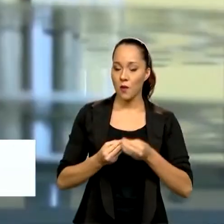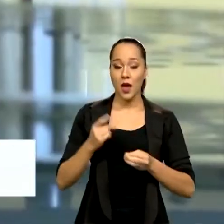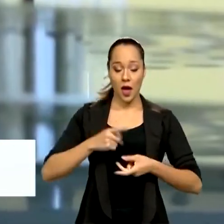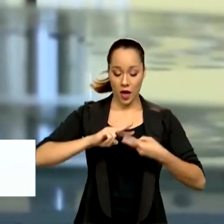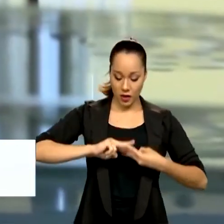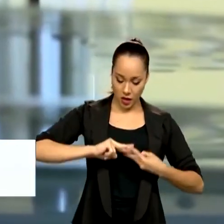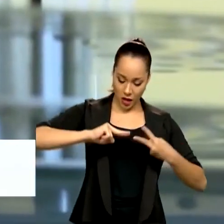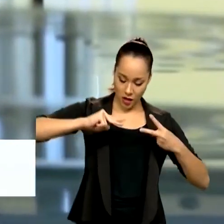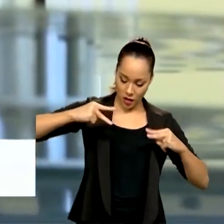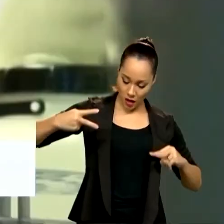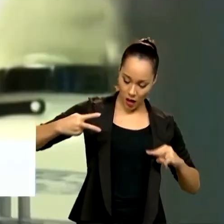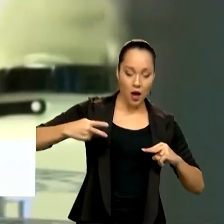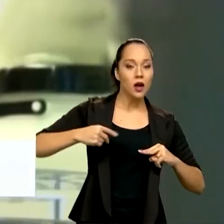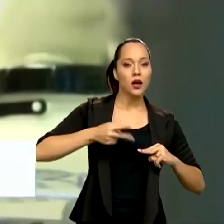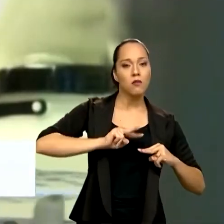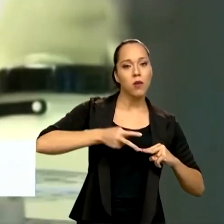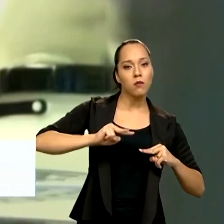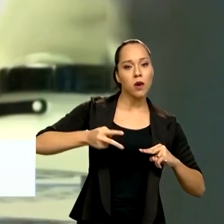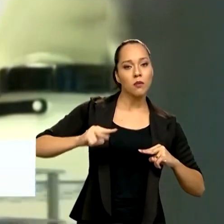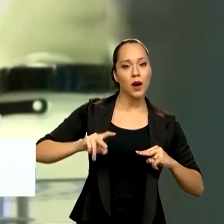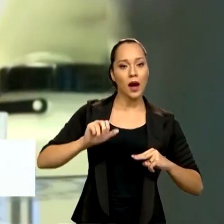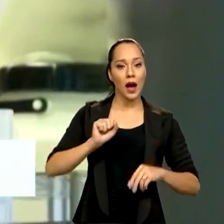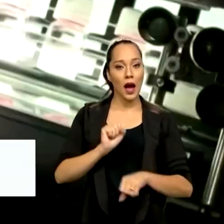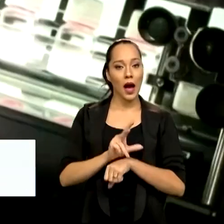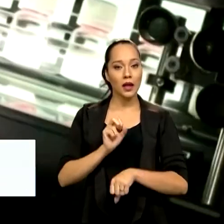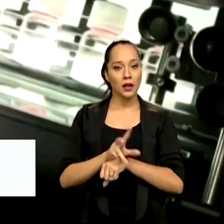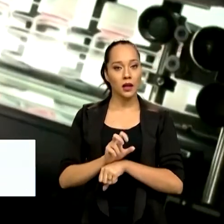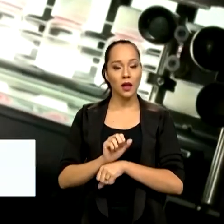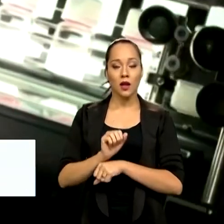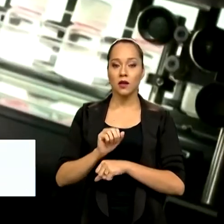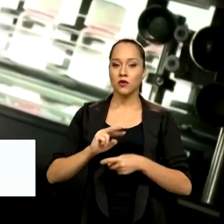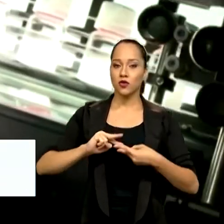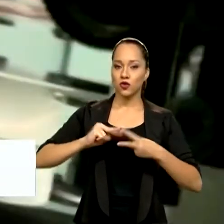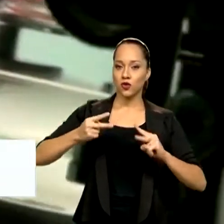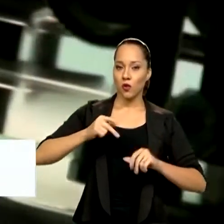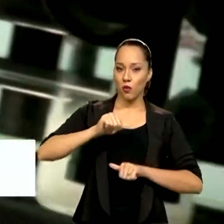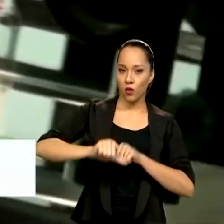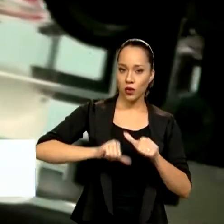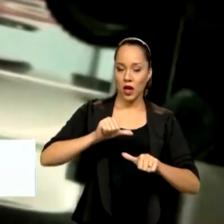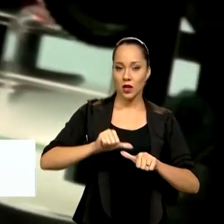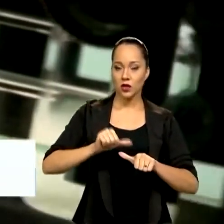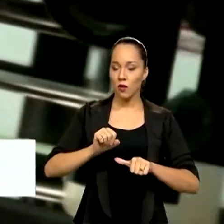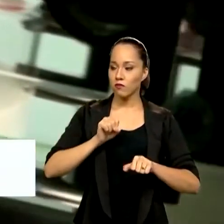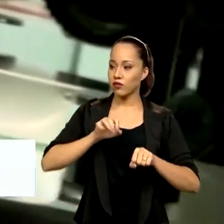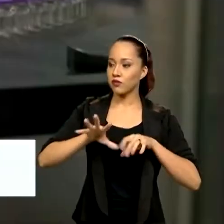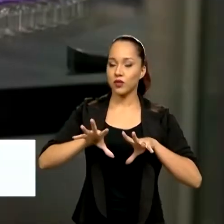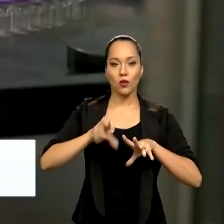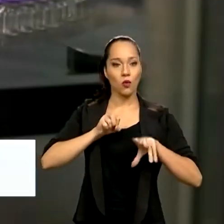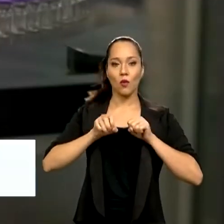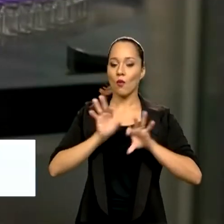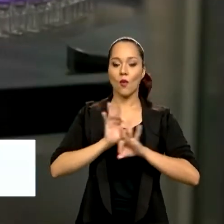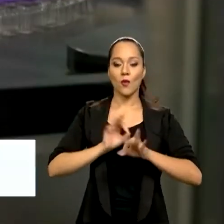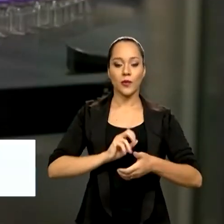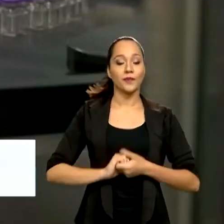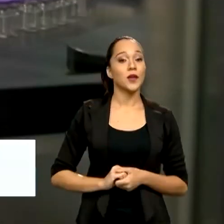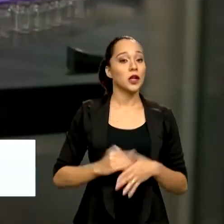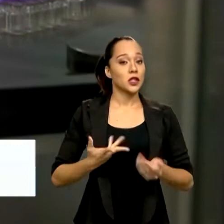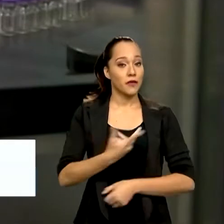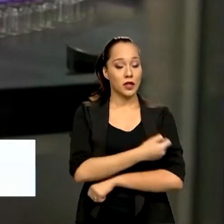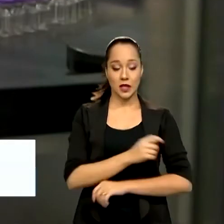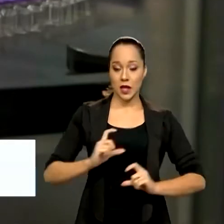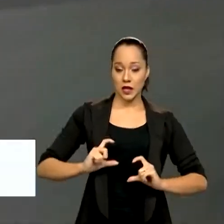DNA recombinante, que gera o adenovírus, um vírus de genes modificados que não transmite a doença. Já a Pfizer